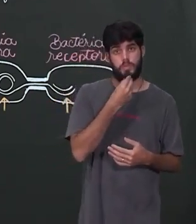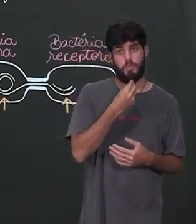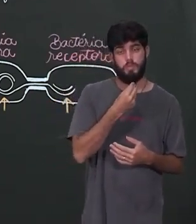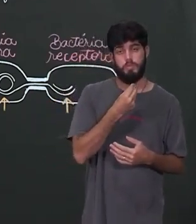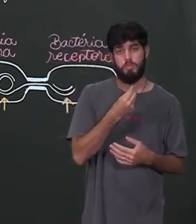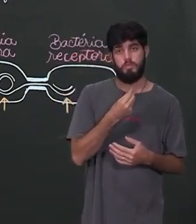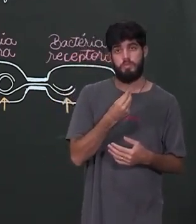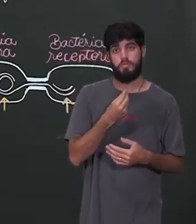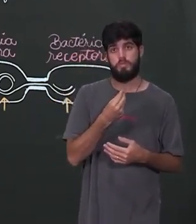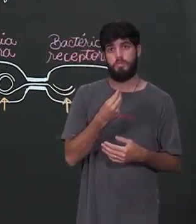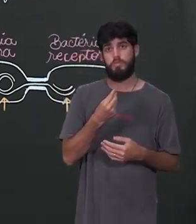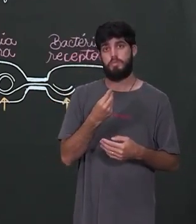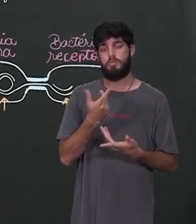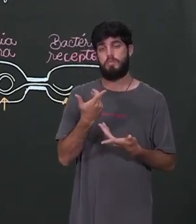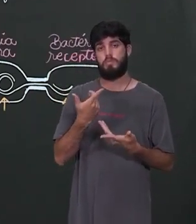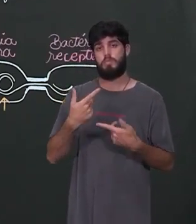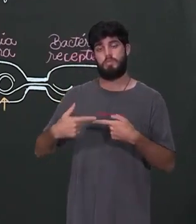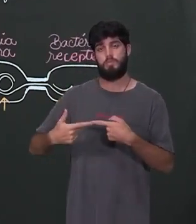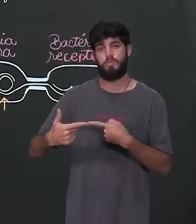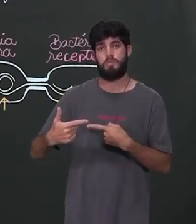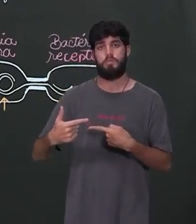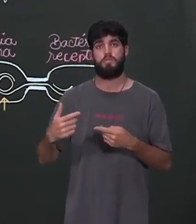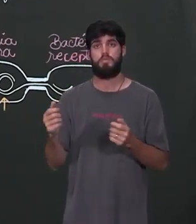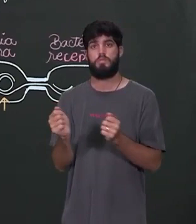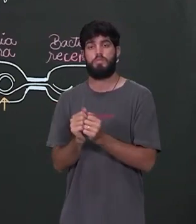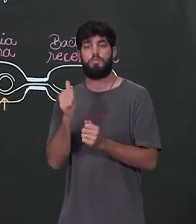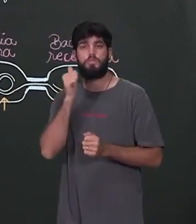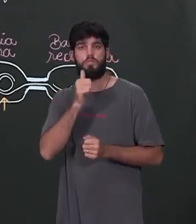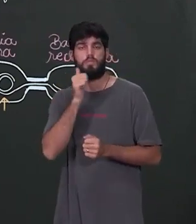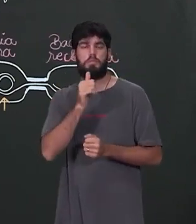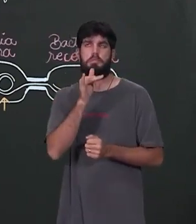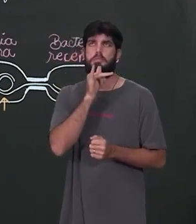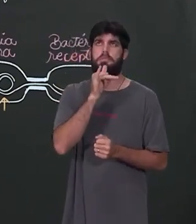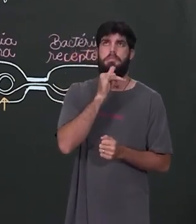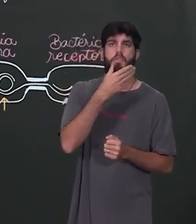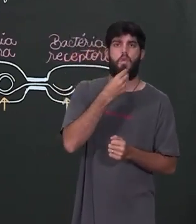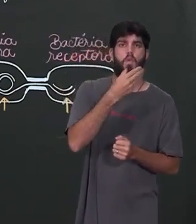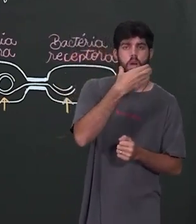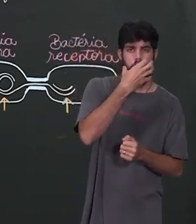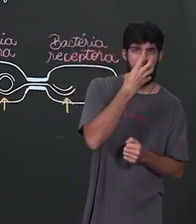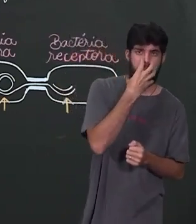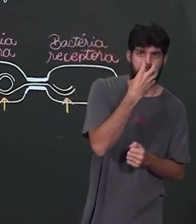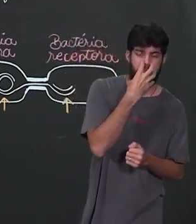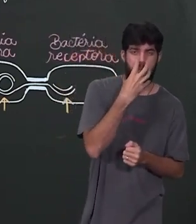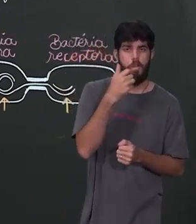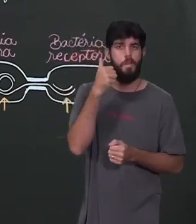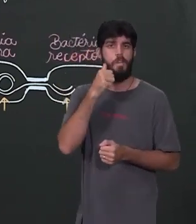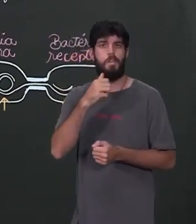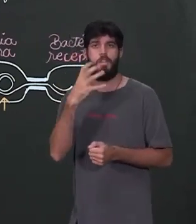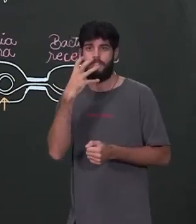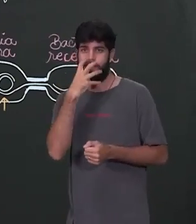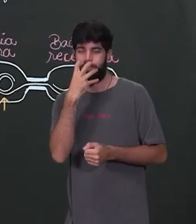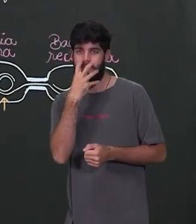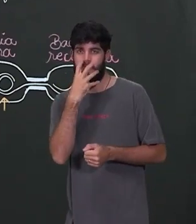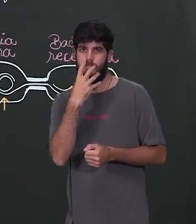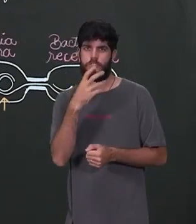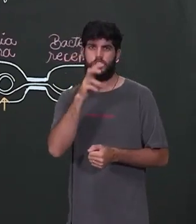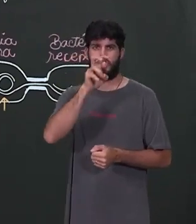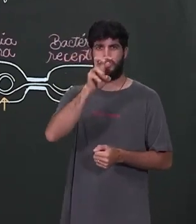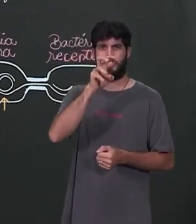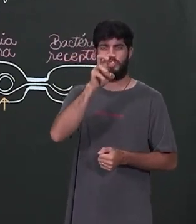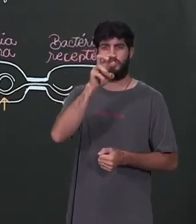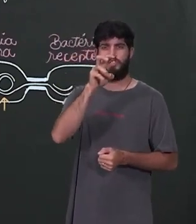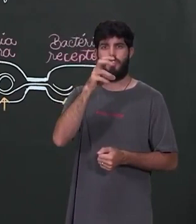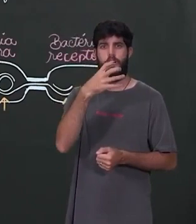se reproduzindo com uma fêmea. Então, eu tenho um cachorrinho com uma cachorrinha. E eles vão ter ali uma linhada. Vamos supor,